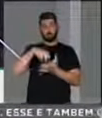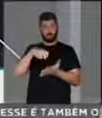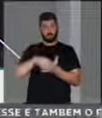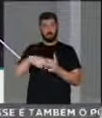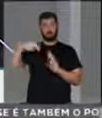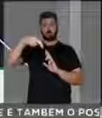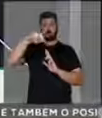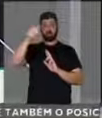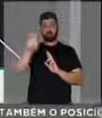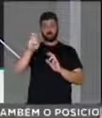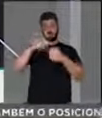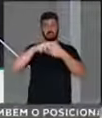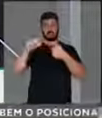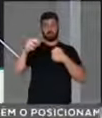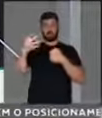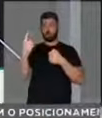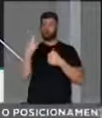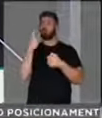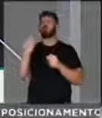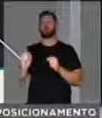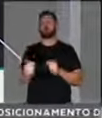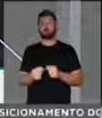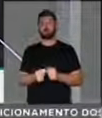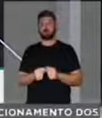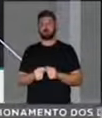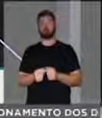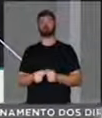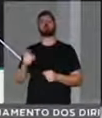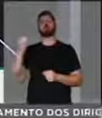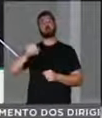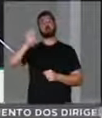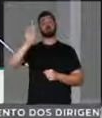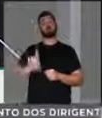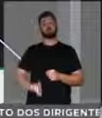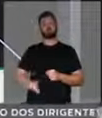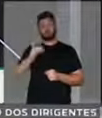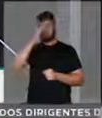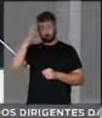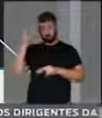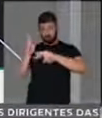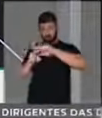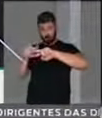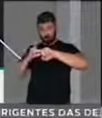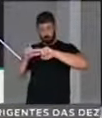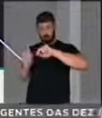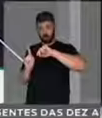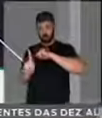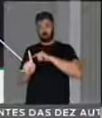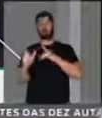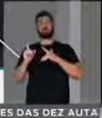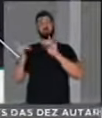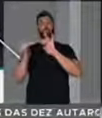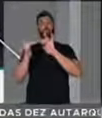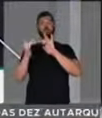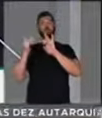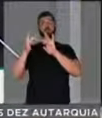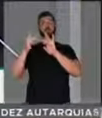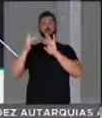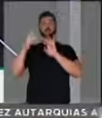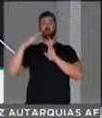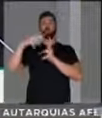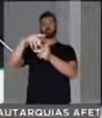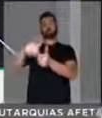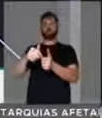do artigo 41, diz que constitui direito do preso manter contato com o mundo